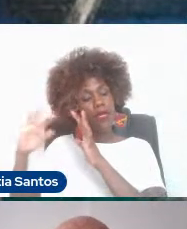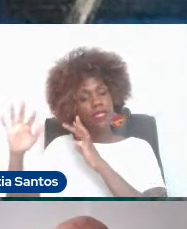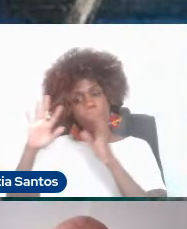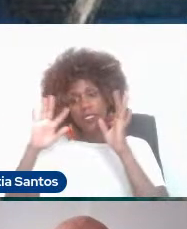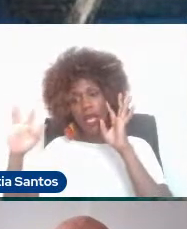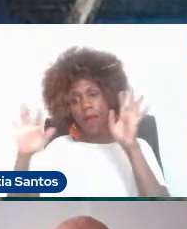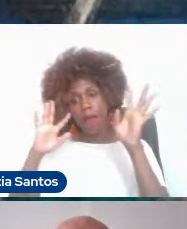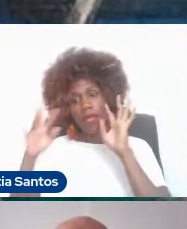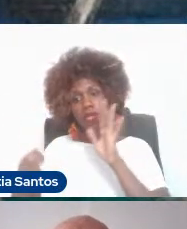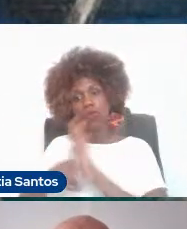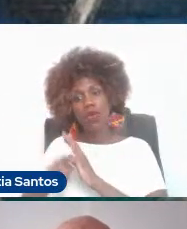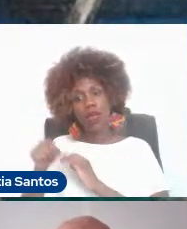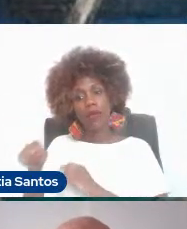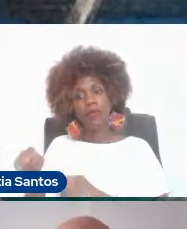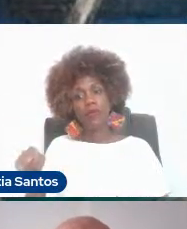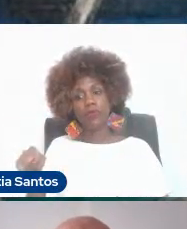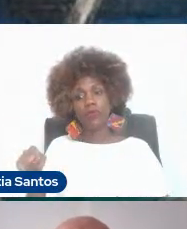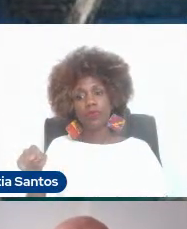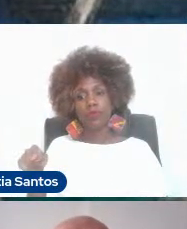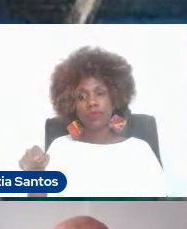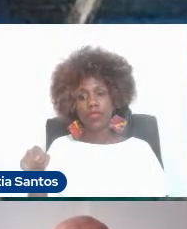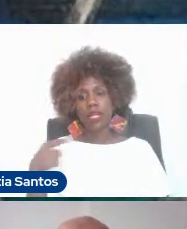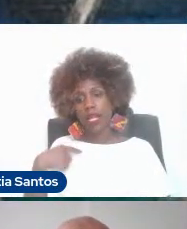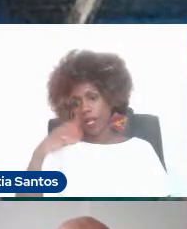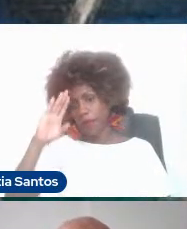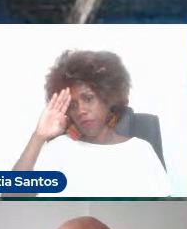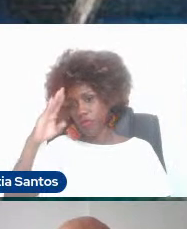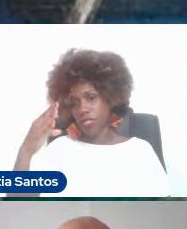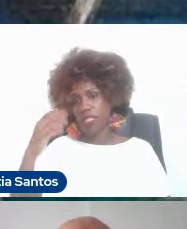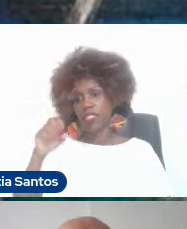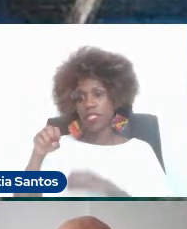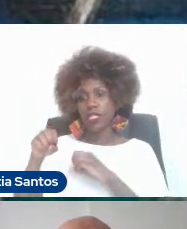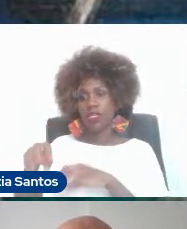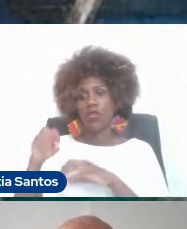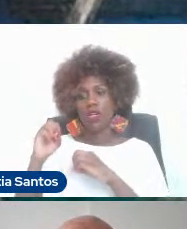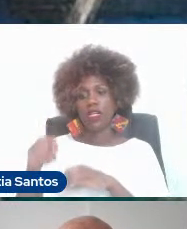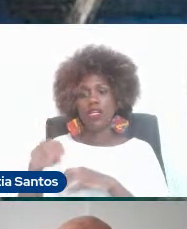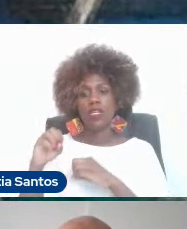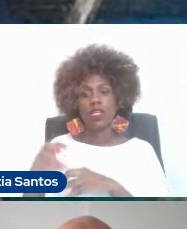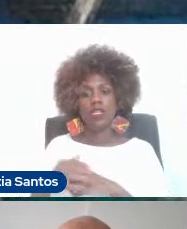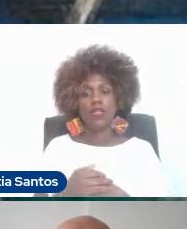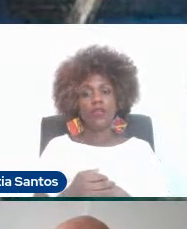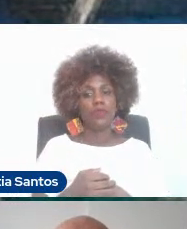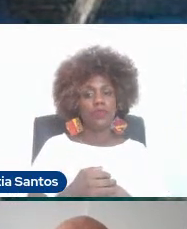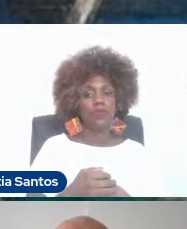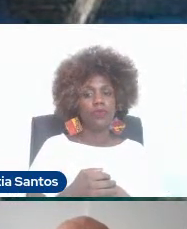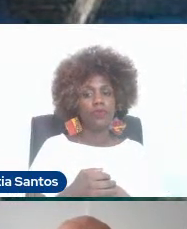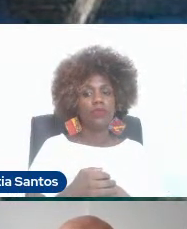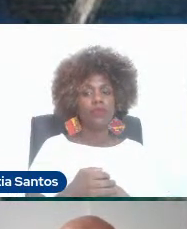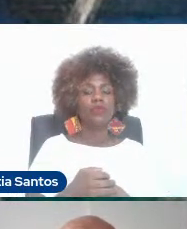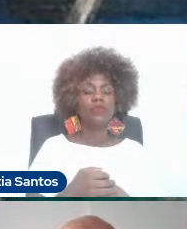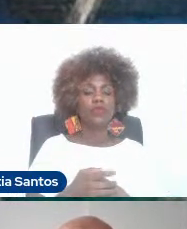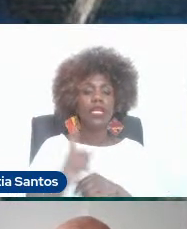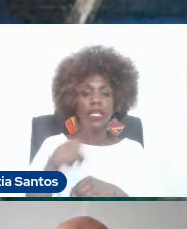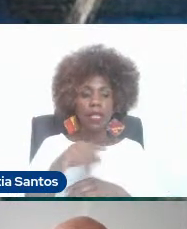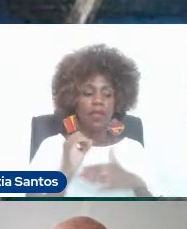priorizada na educação e nas instituições.